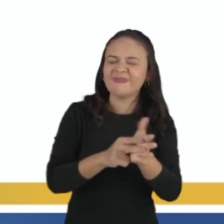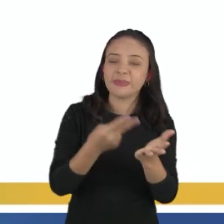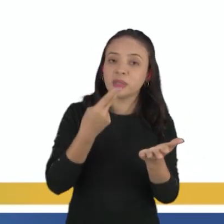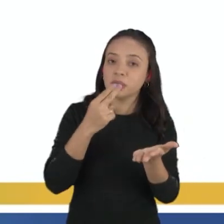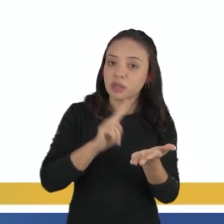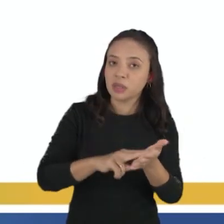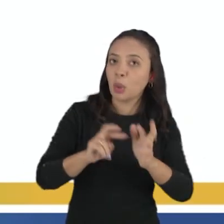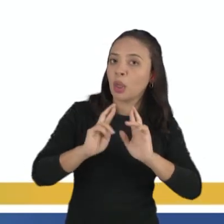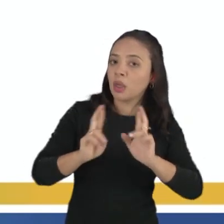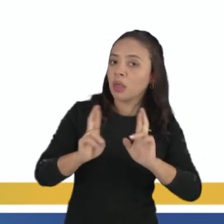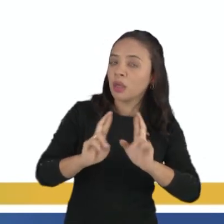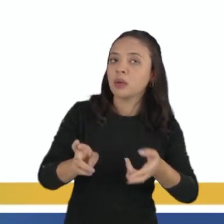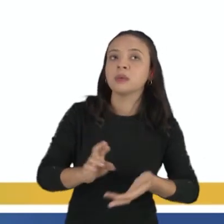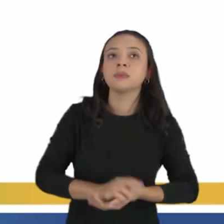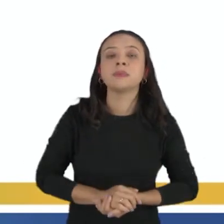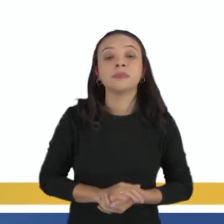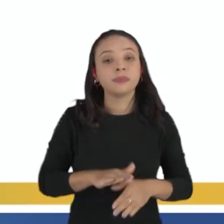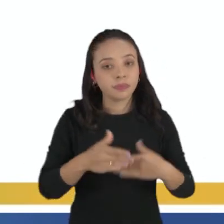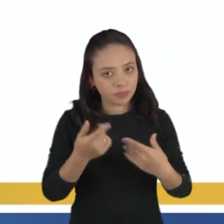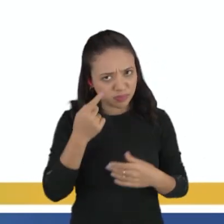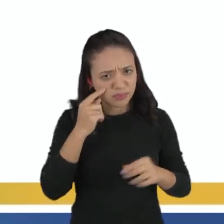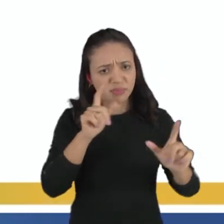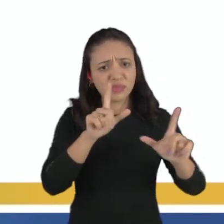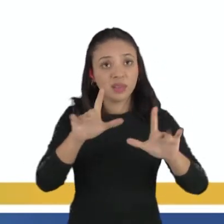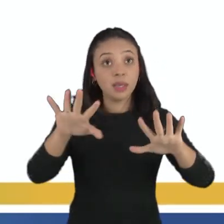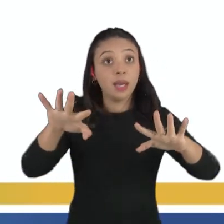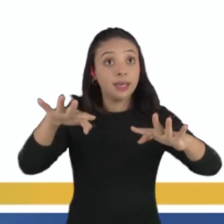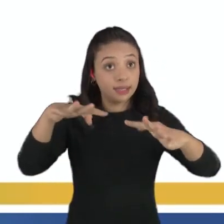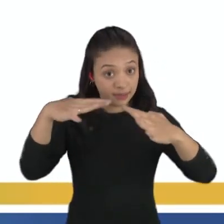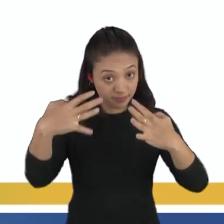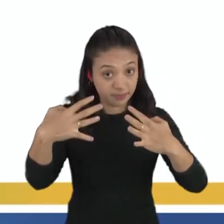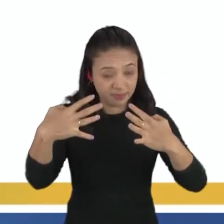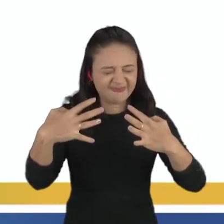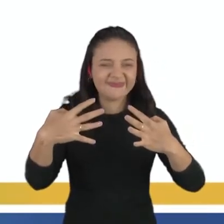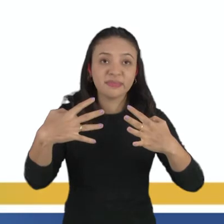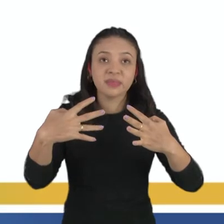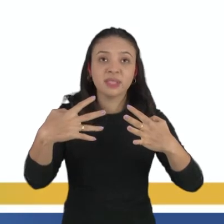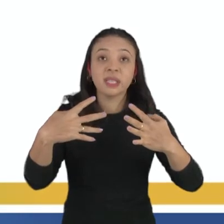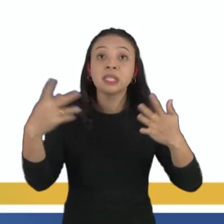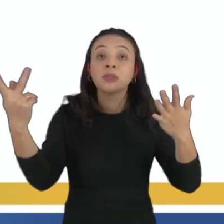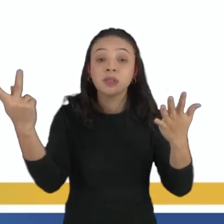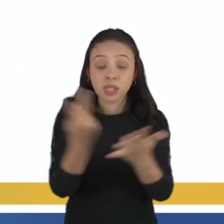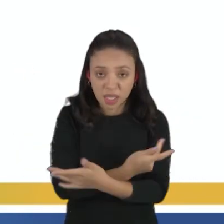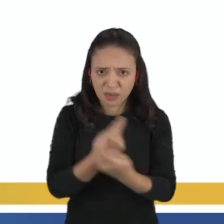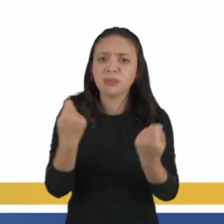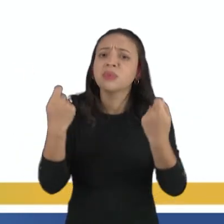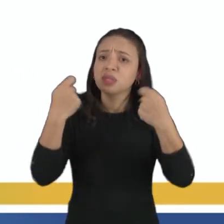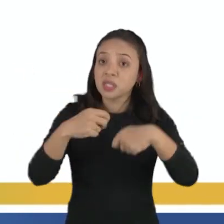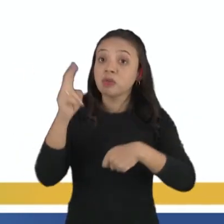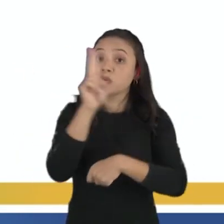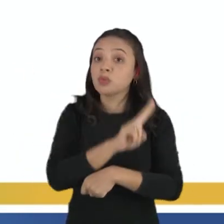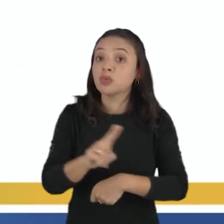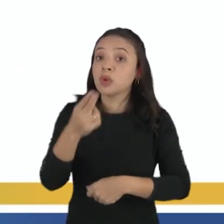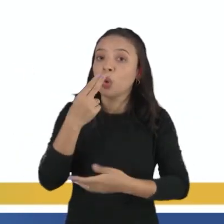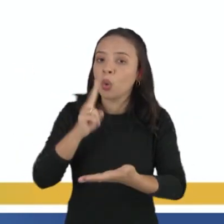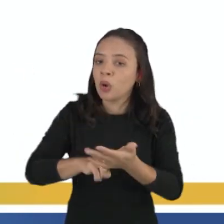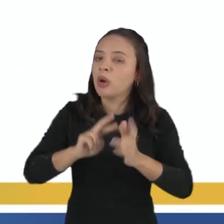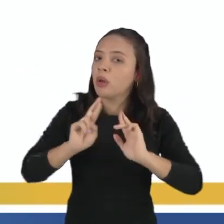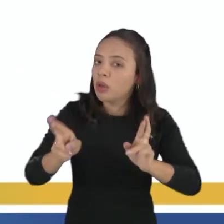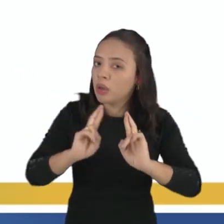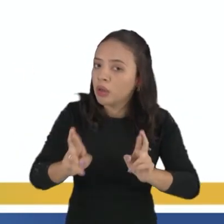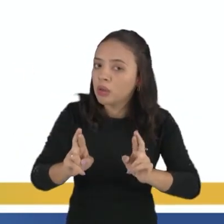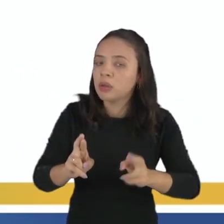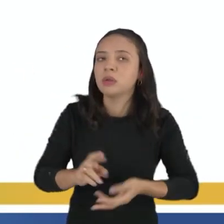carta de reclamação. Agora, acompanhem, atenção, situações em que podemos utilizar uma